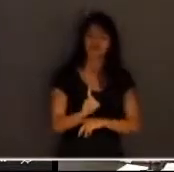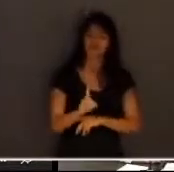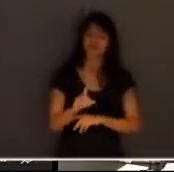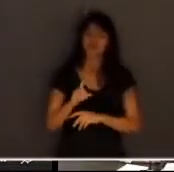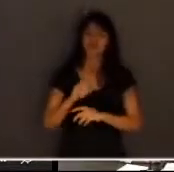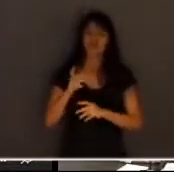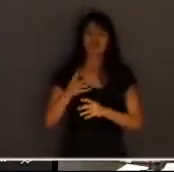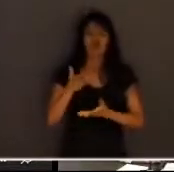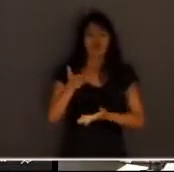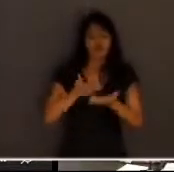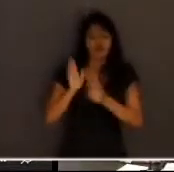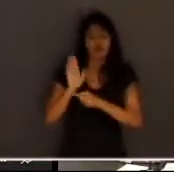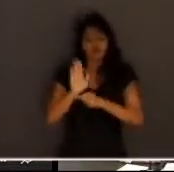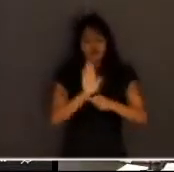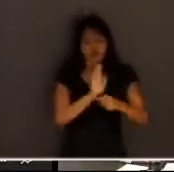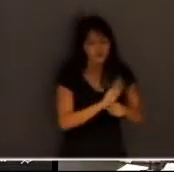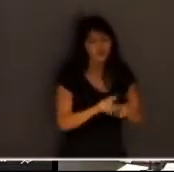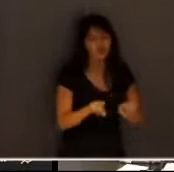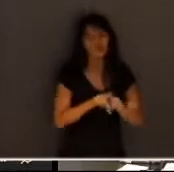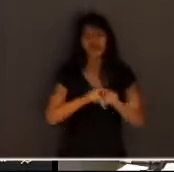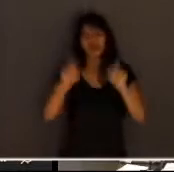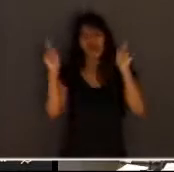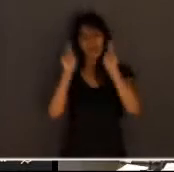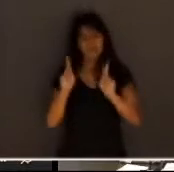solidariedade à fraternidade à paz